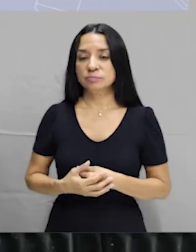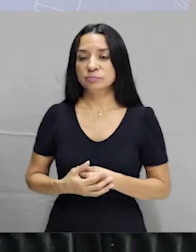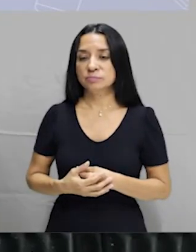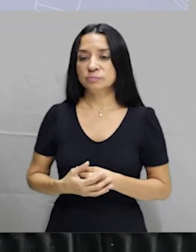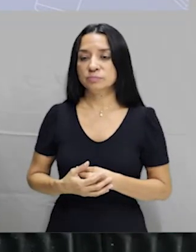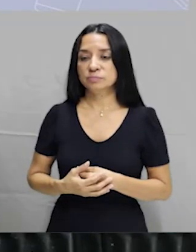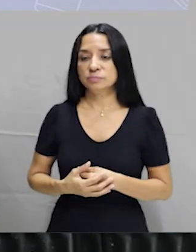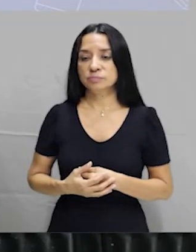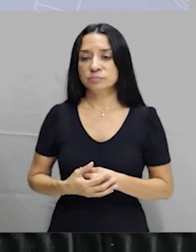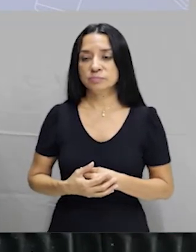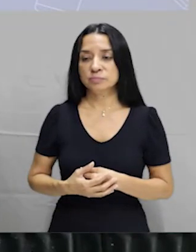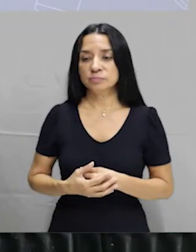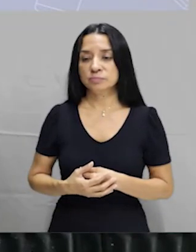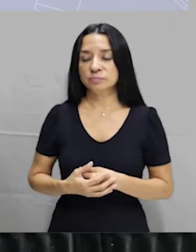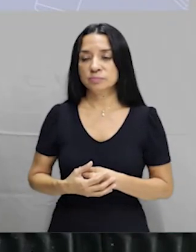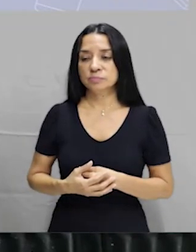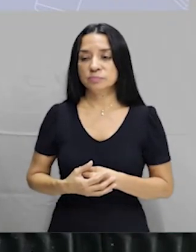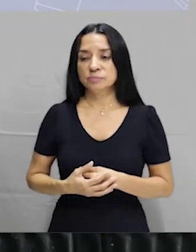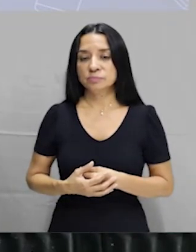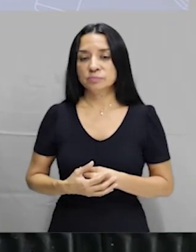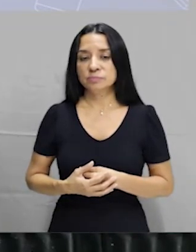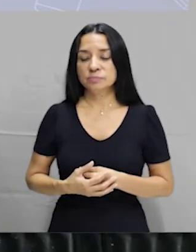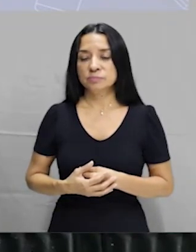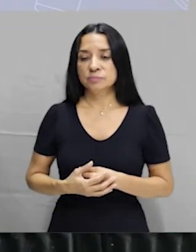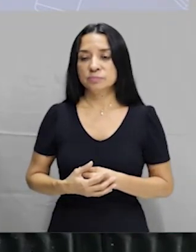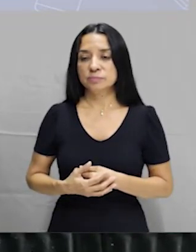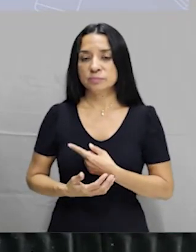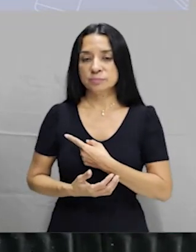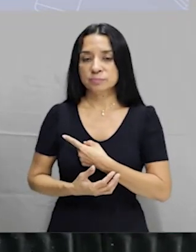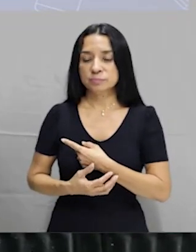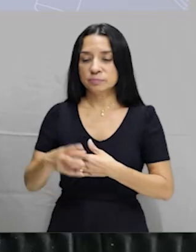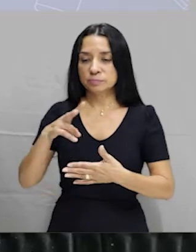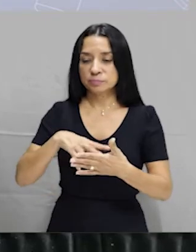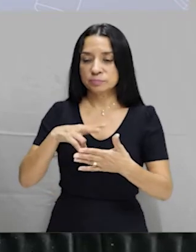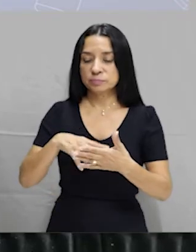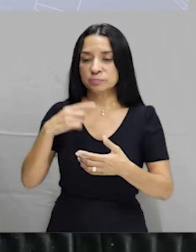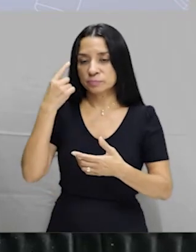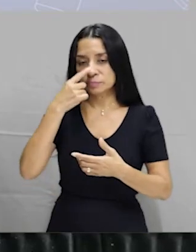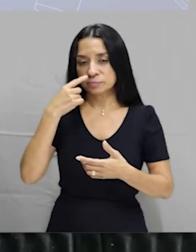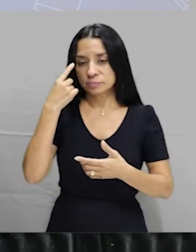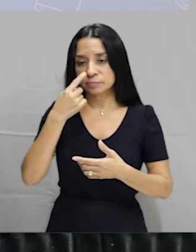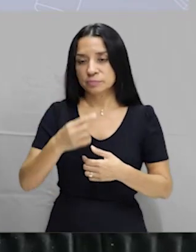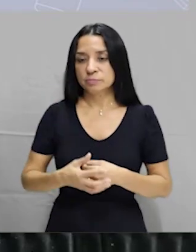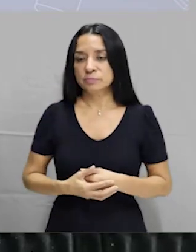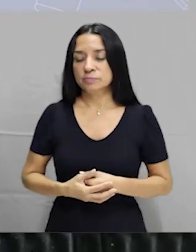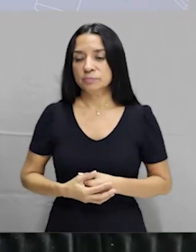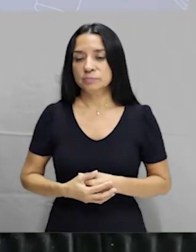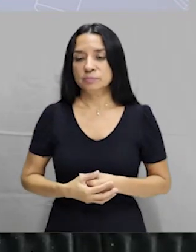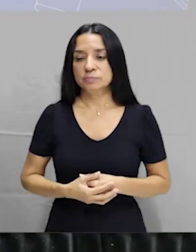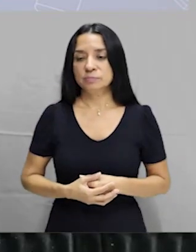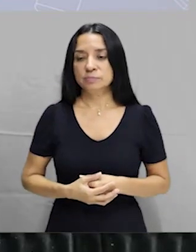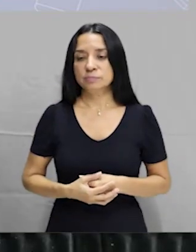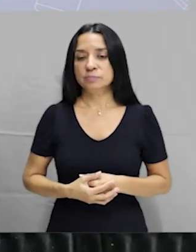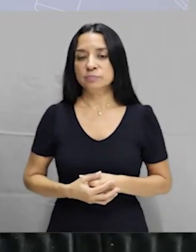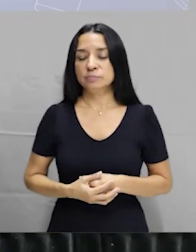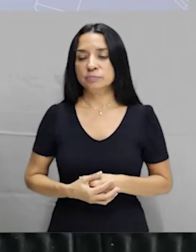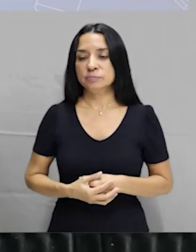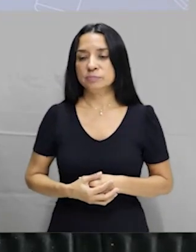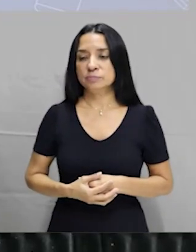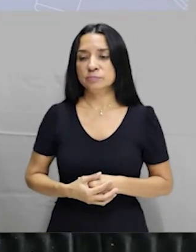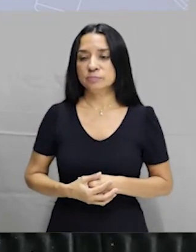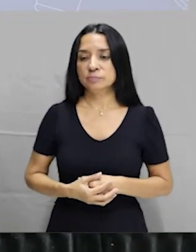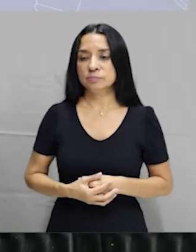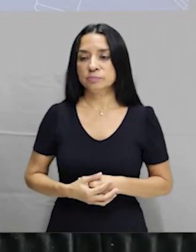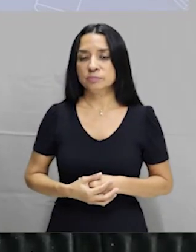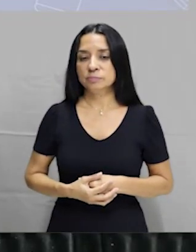em um pueblo muito tranquilo. Ou vosotros vivem em um